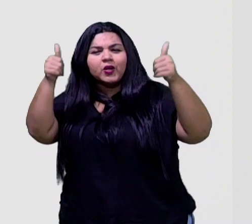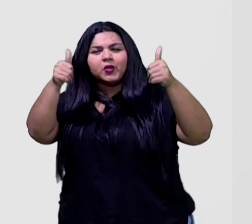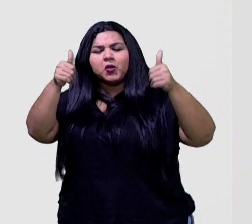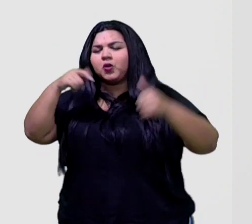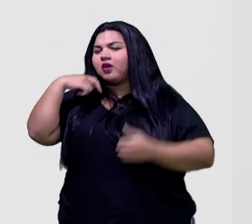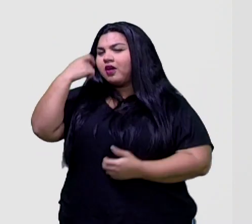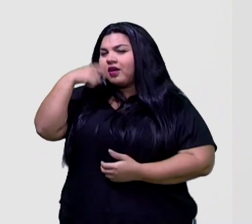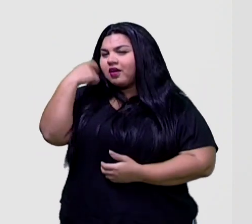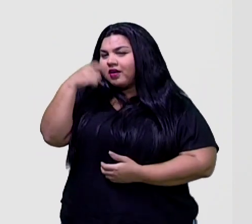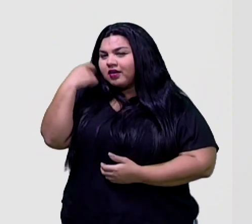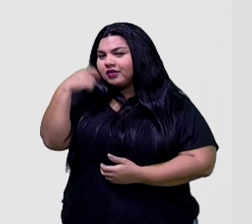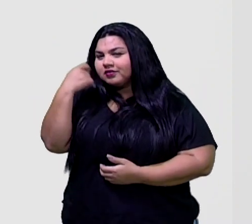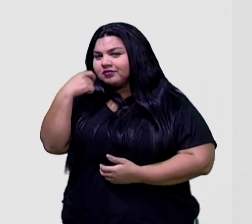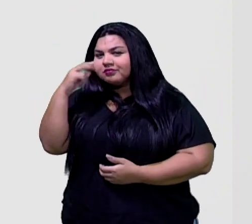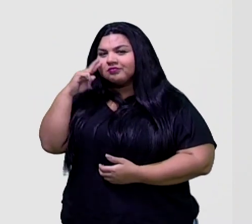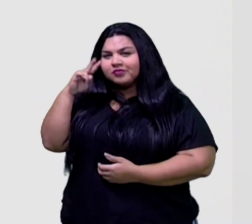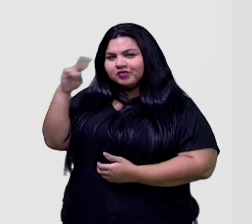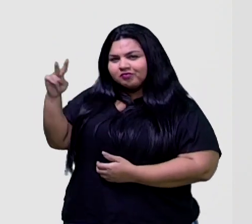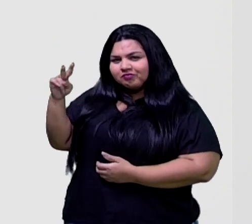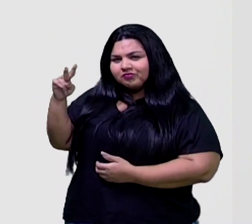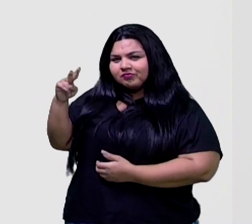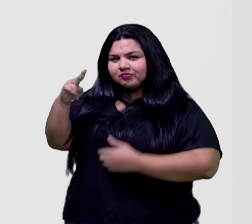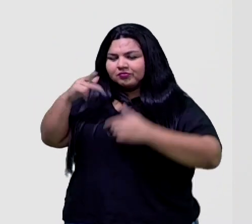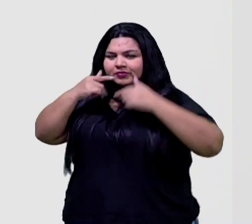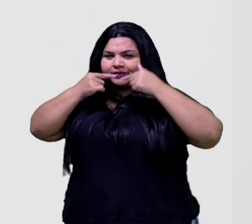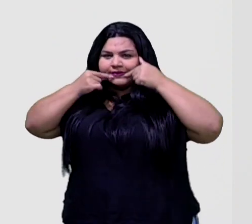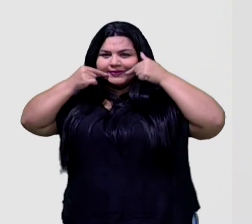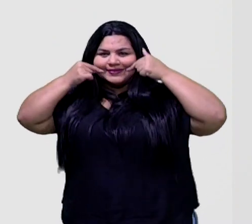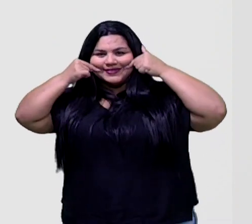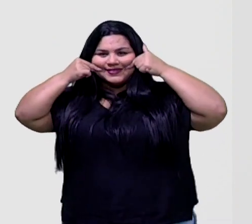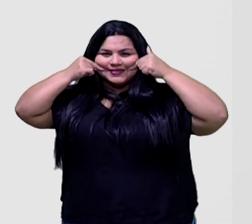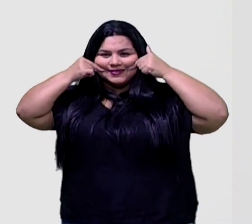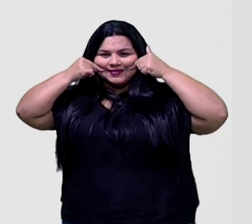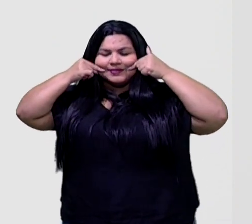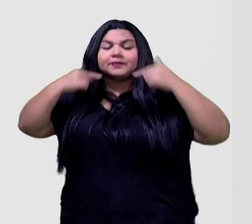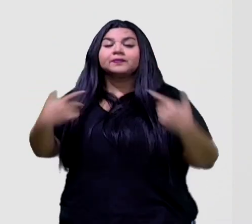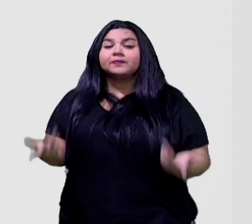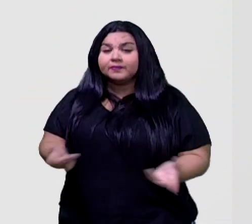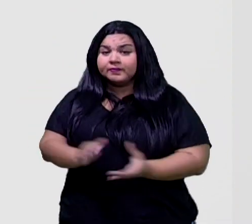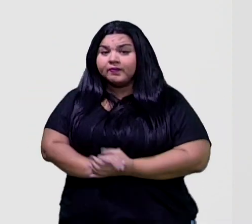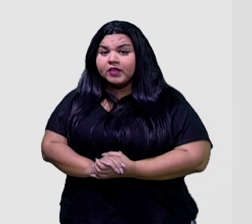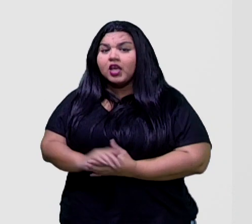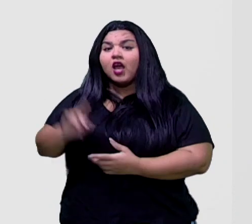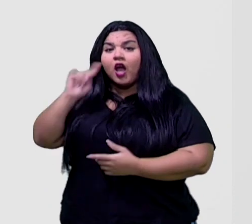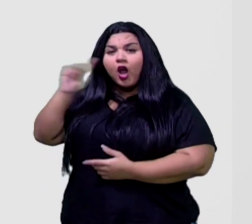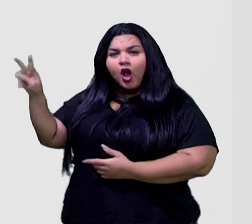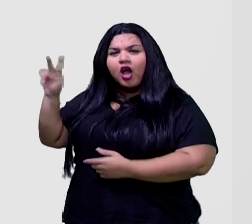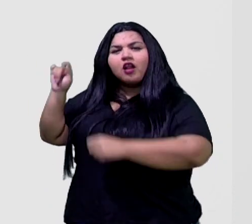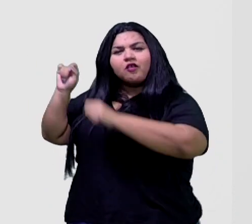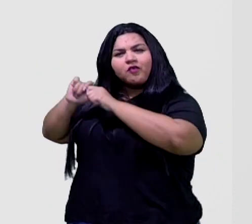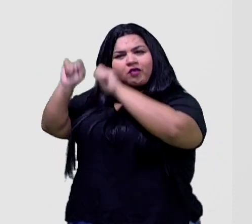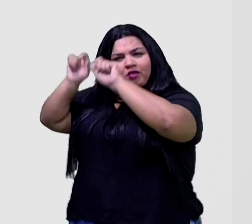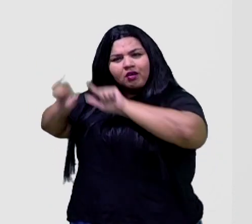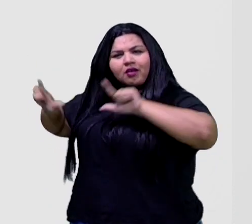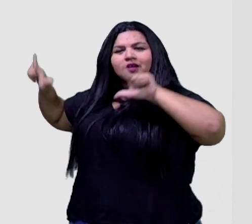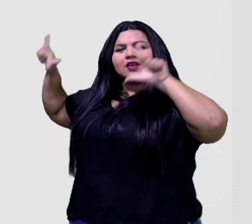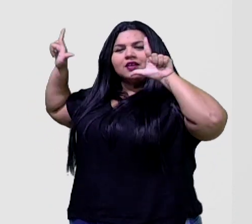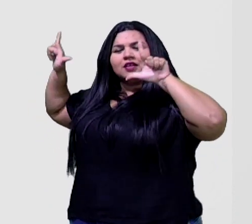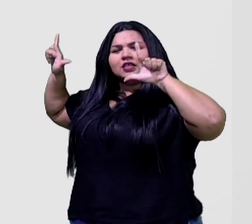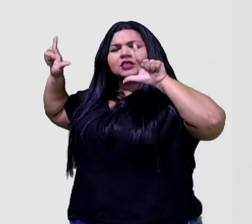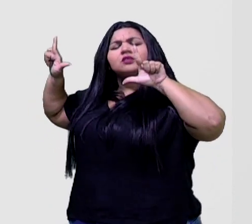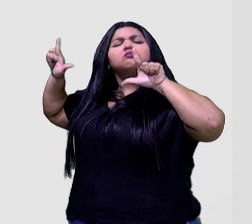interpretou aí o personagem principal. E a gente traz esse post, não é? Esse meme para vocês aí,